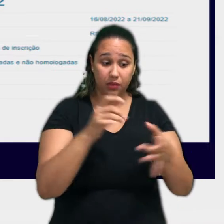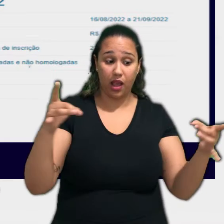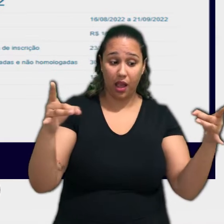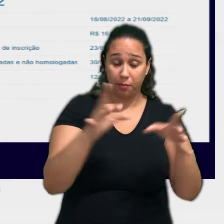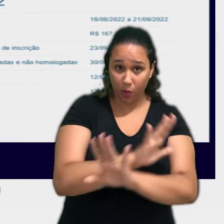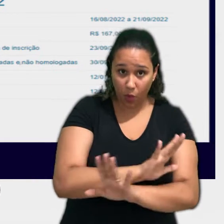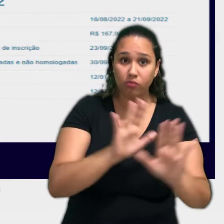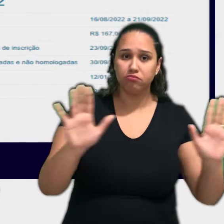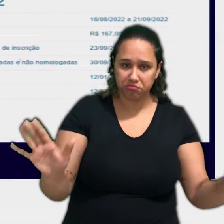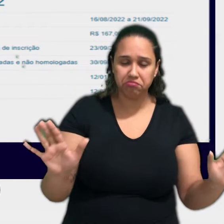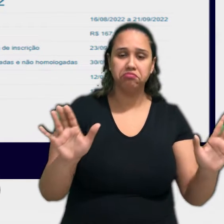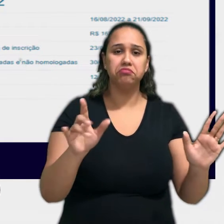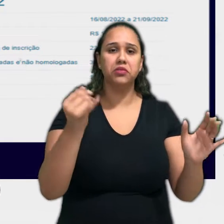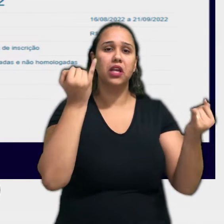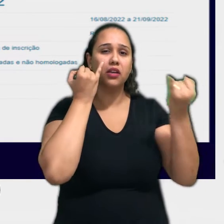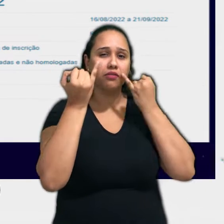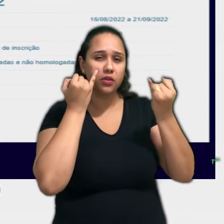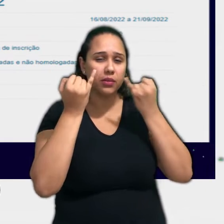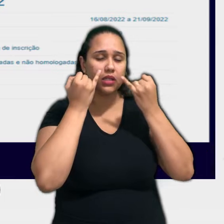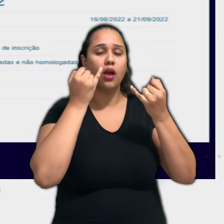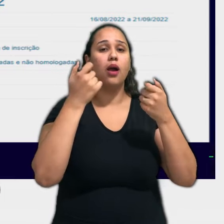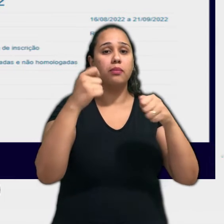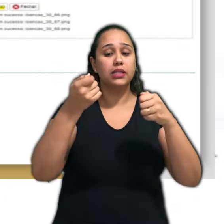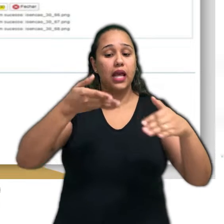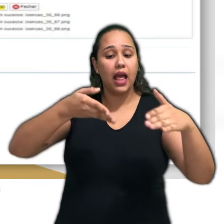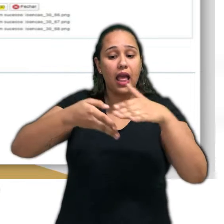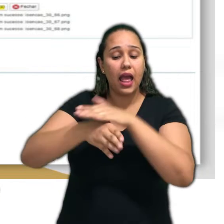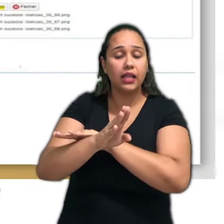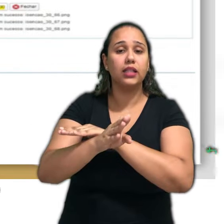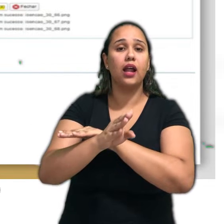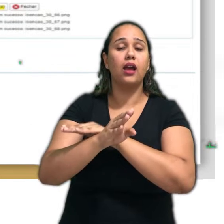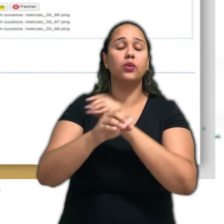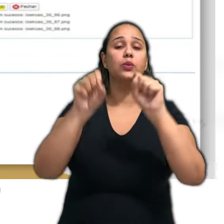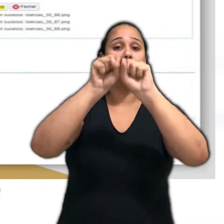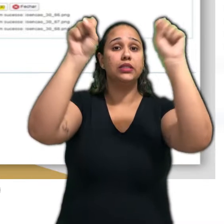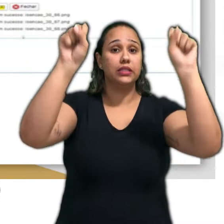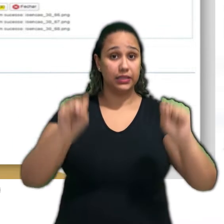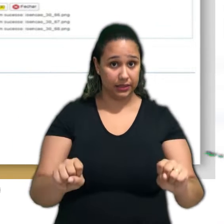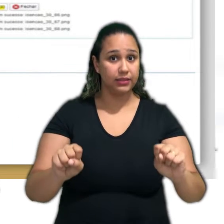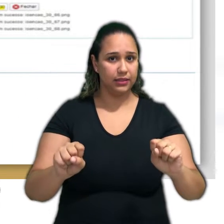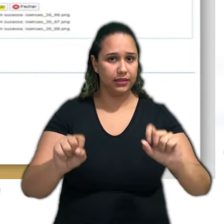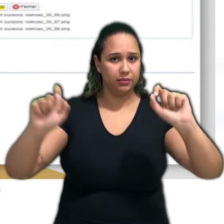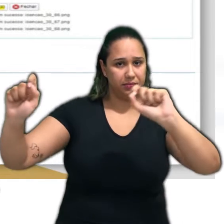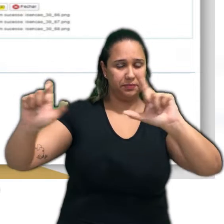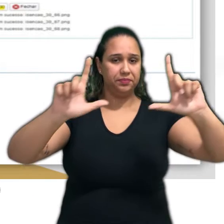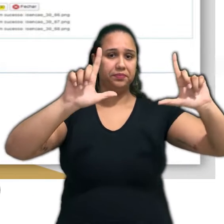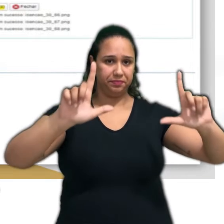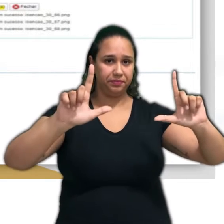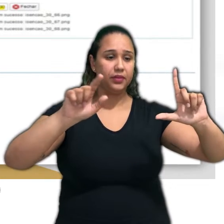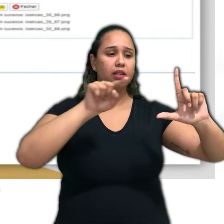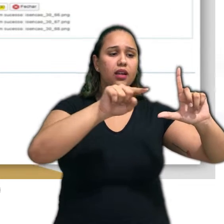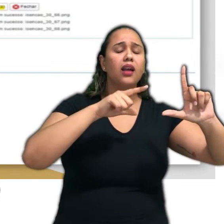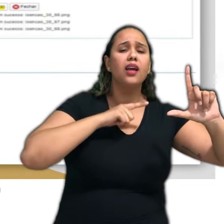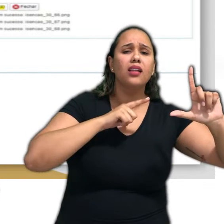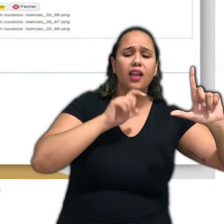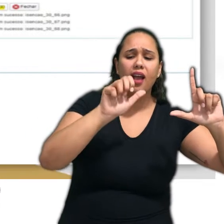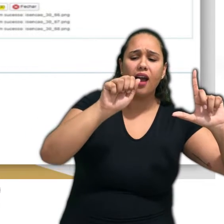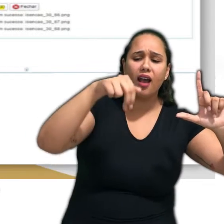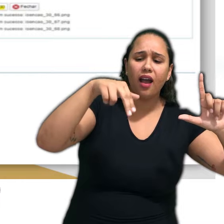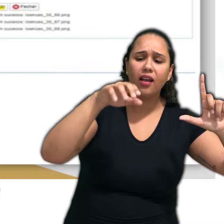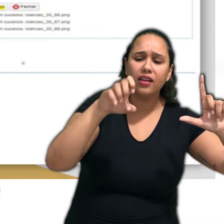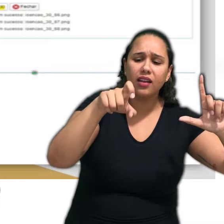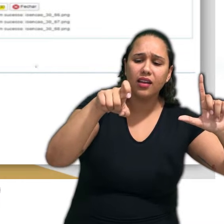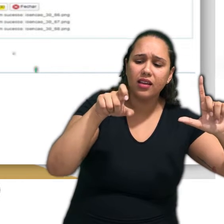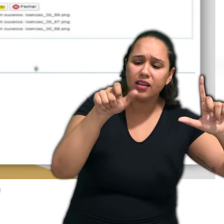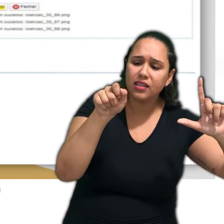de candidato, preenchendo as informações para entrar no sistema. Assim, você terá a opção de anexar documentos. Lá, você deve